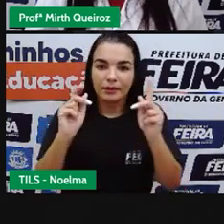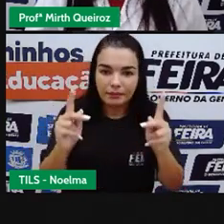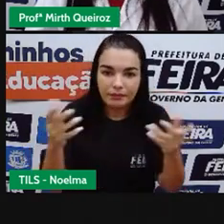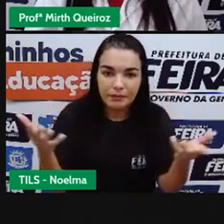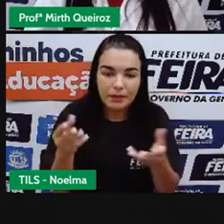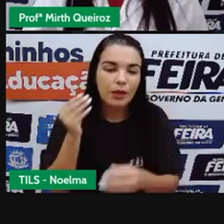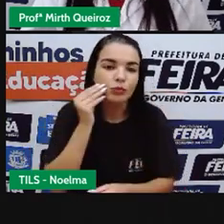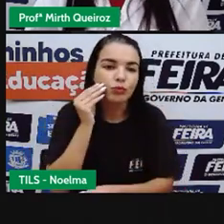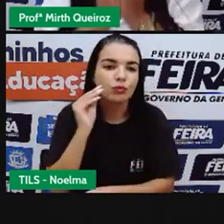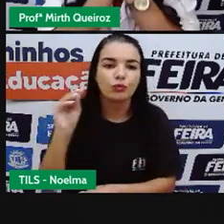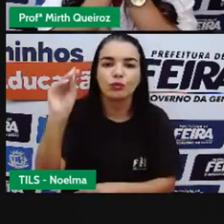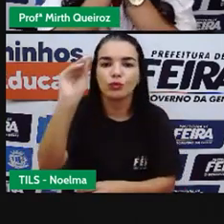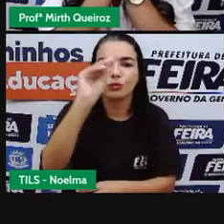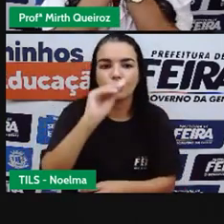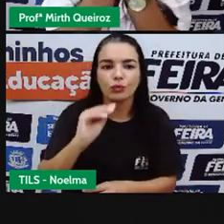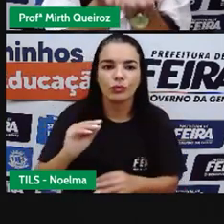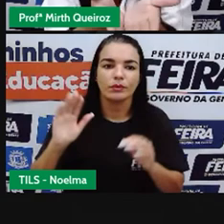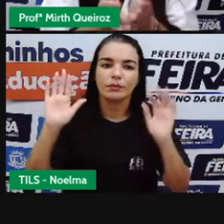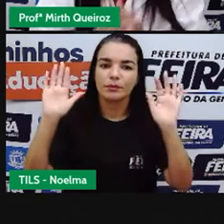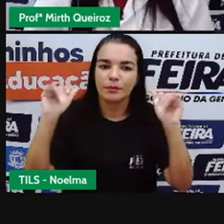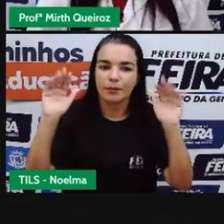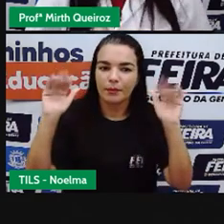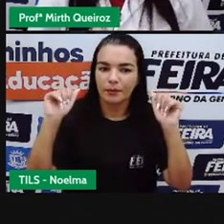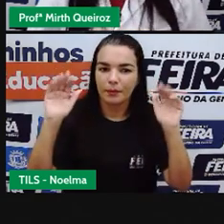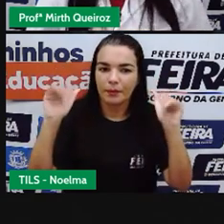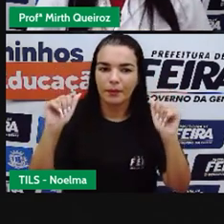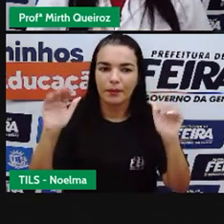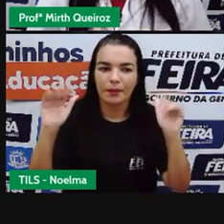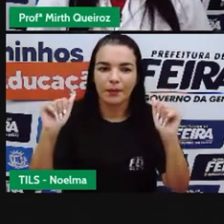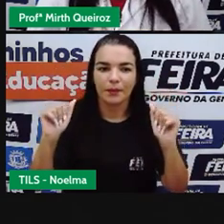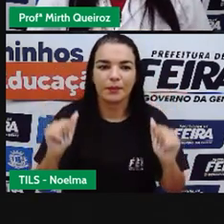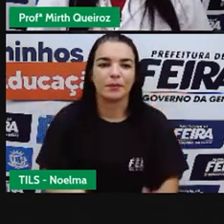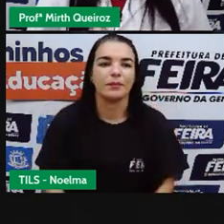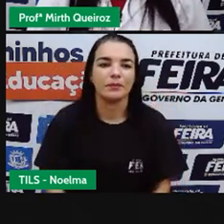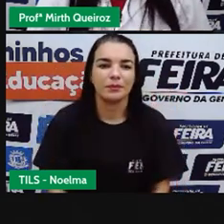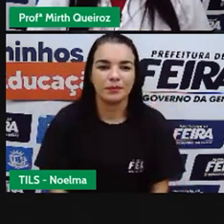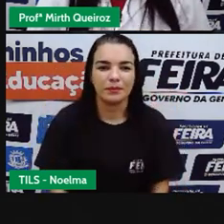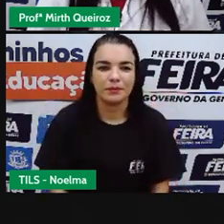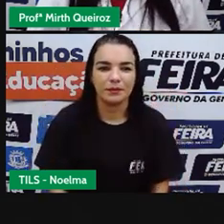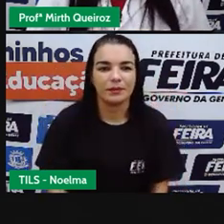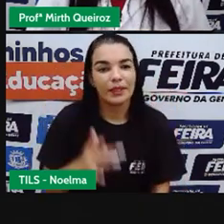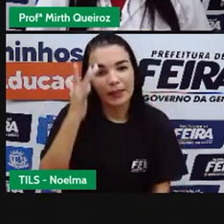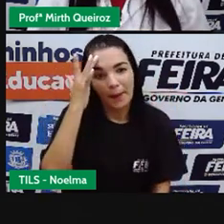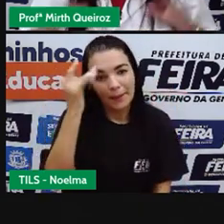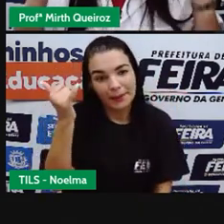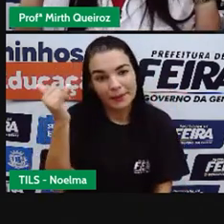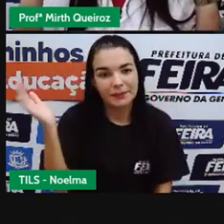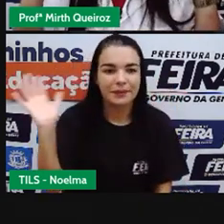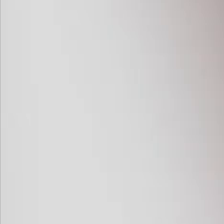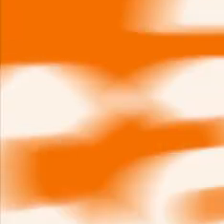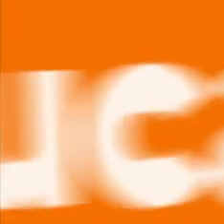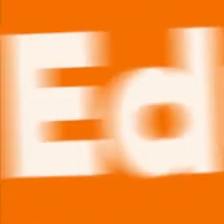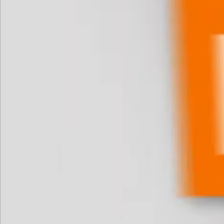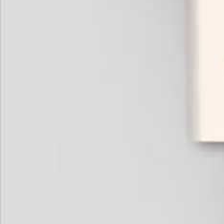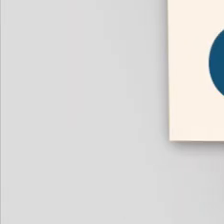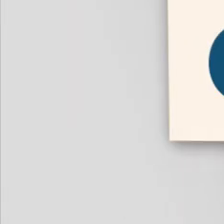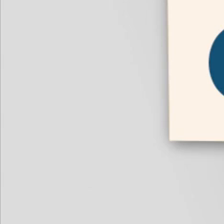ficando por aqui. Beijinho no coração de cada um de vocês e até amanhã. Tchau, tchau.